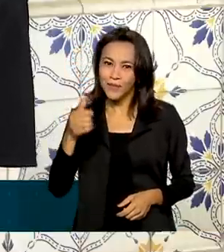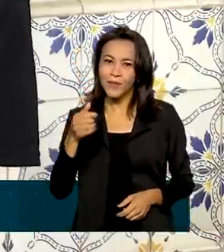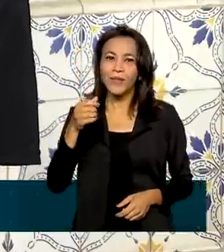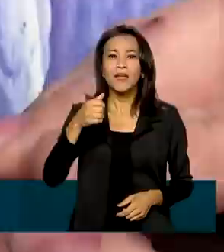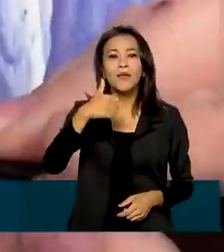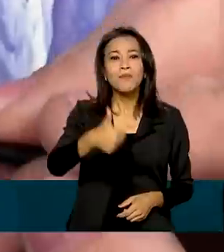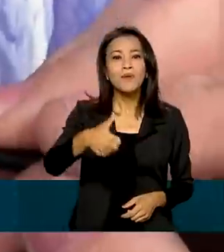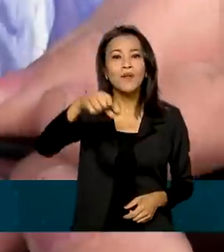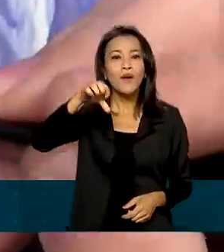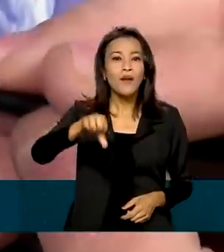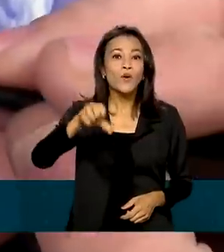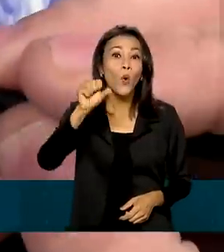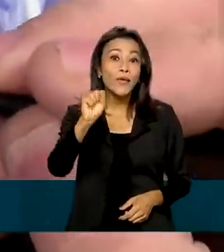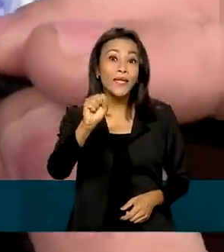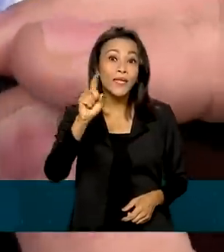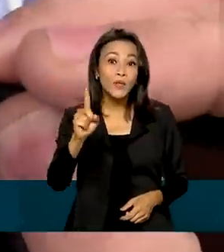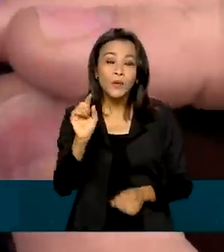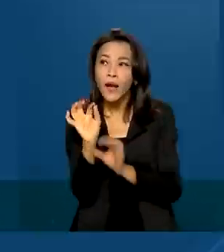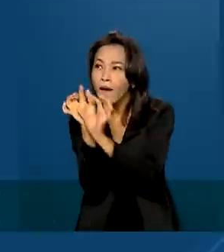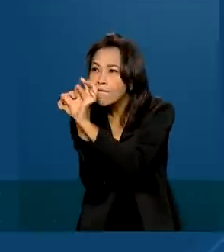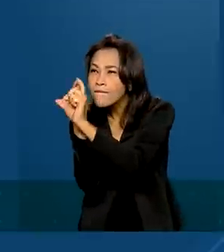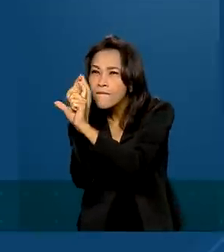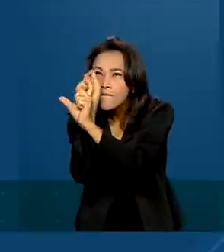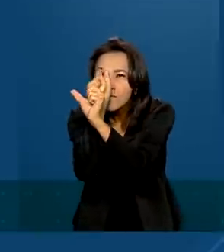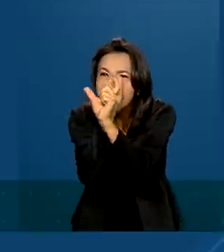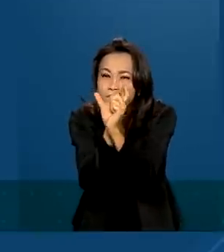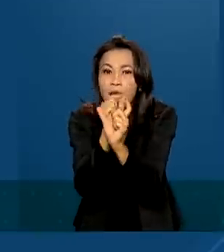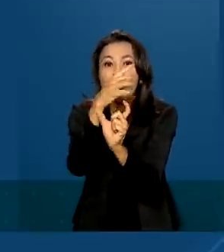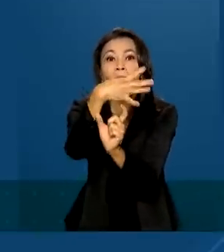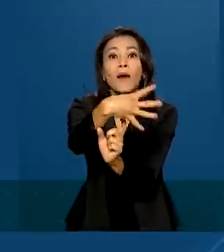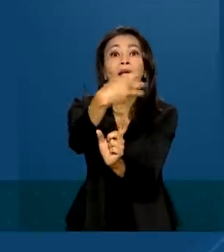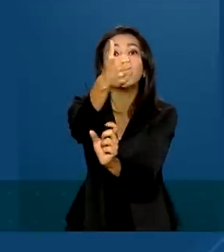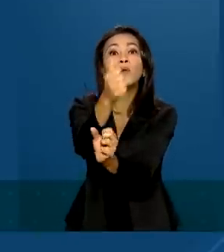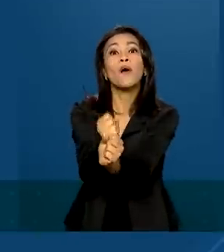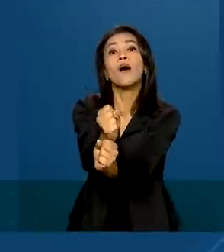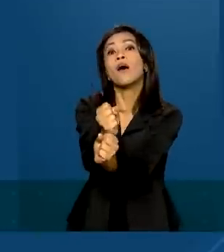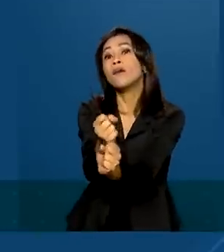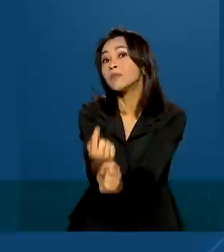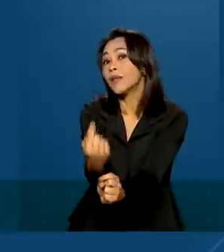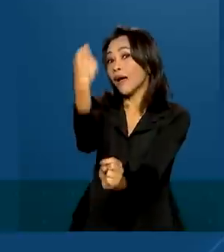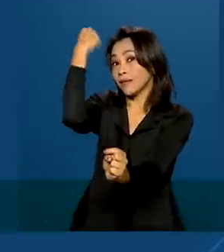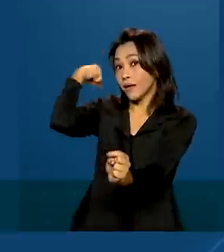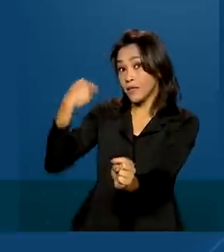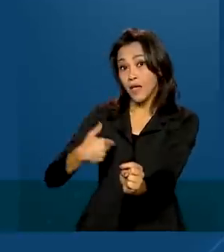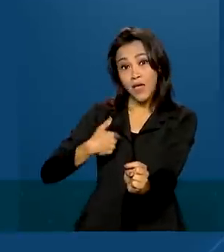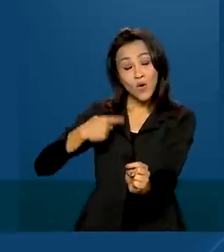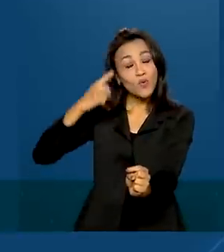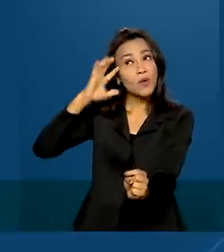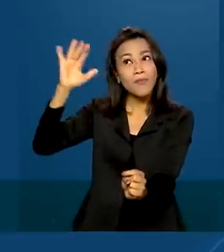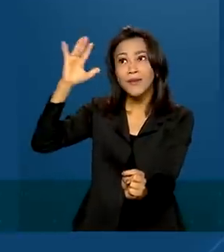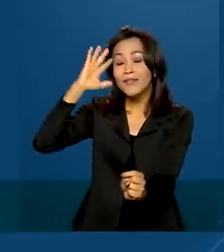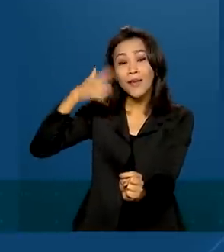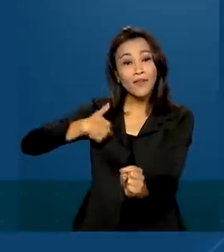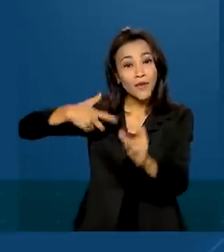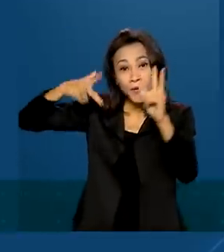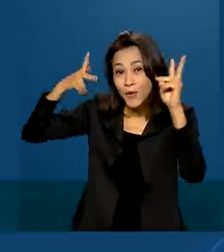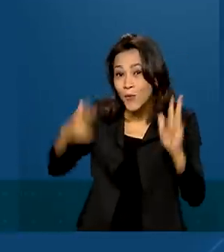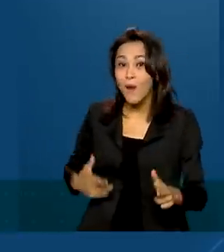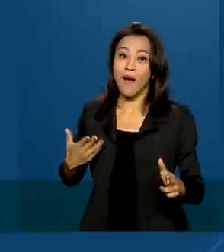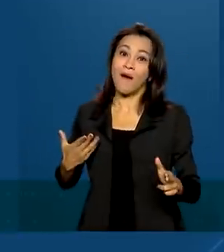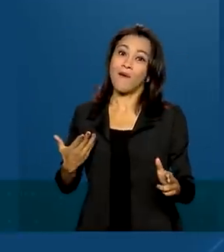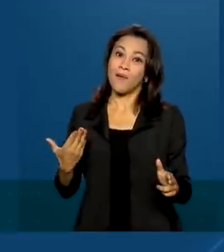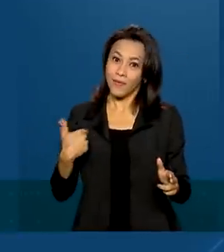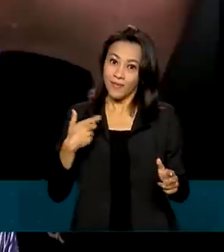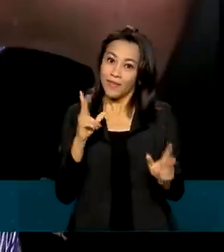81, fazendo esse restauro. Há 41 anos atrás, eu não imaginava que eu estaria no papel deles